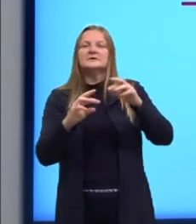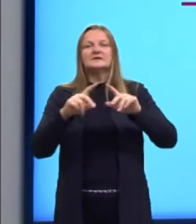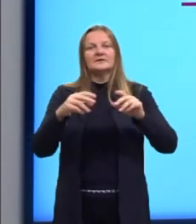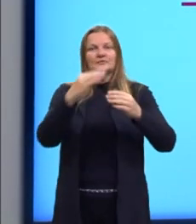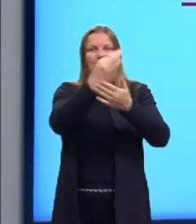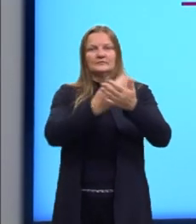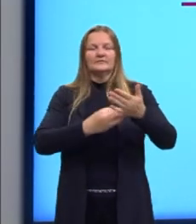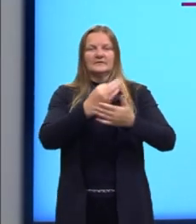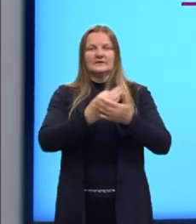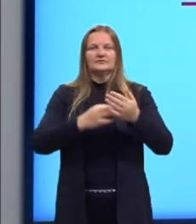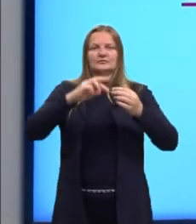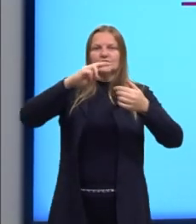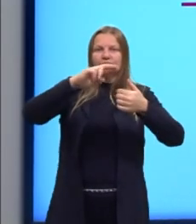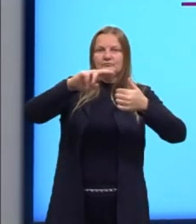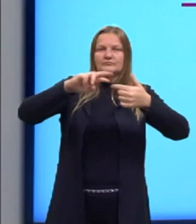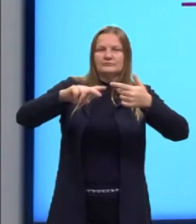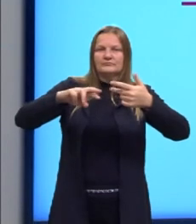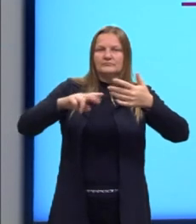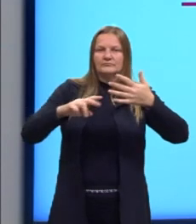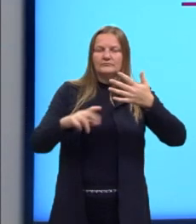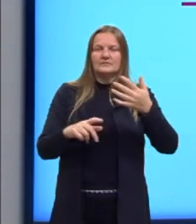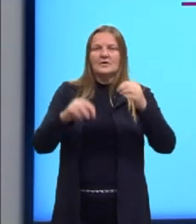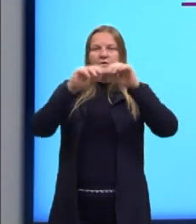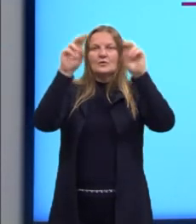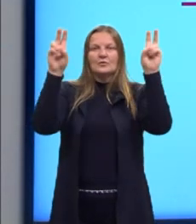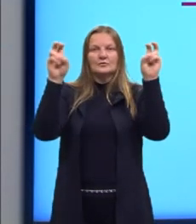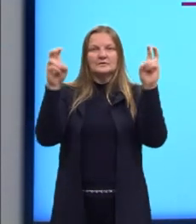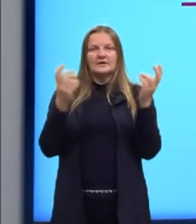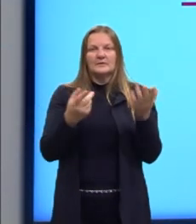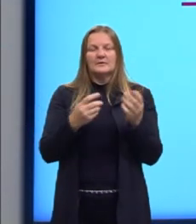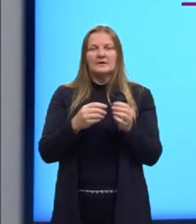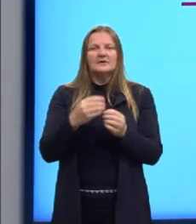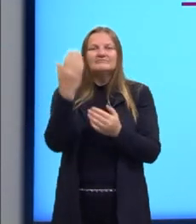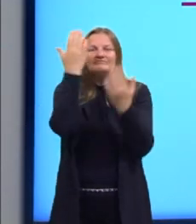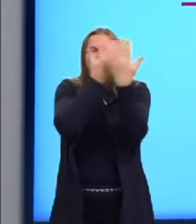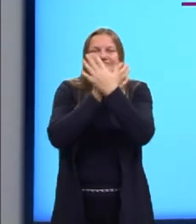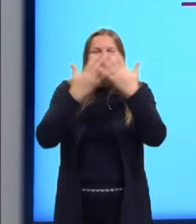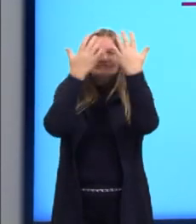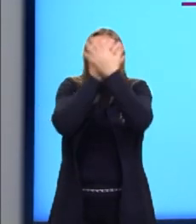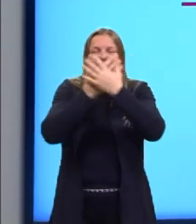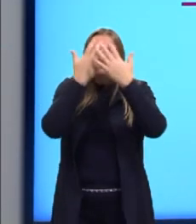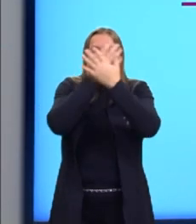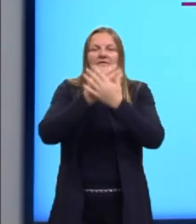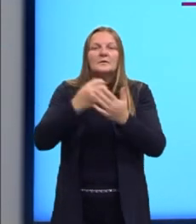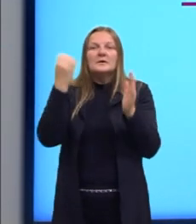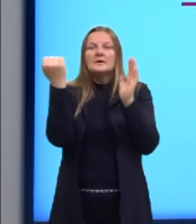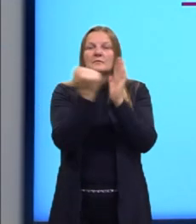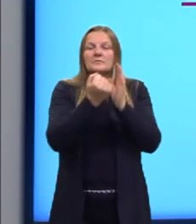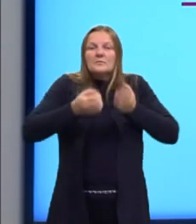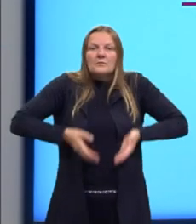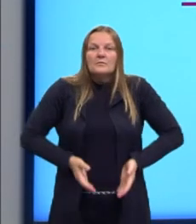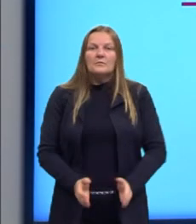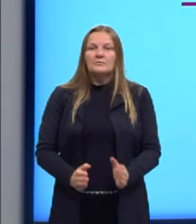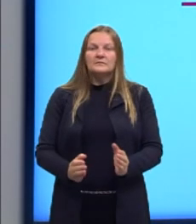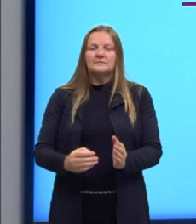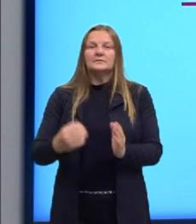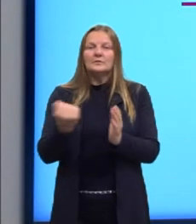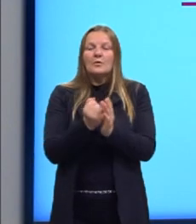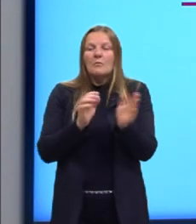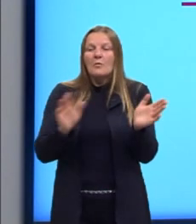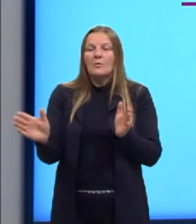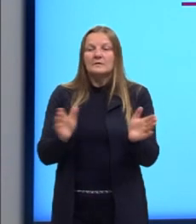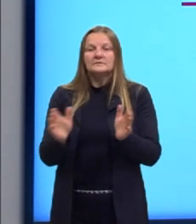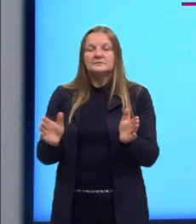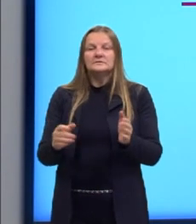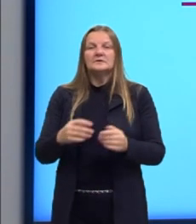mesmo texto. Aqui a gente tem o tema Invisibilidade e Registro Civil Garantia de Acesso